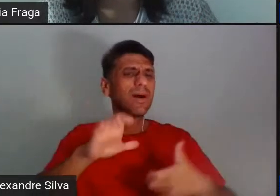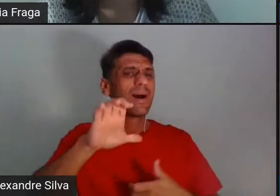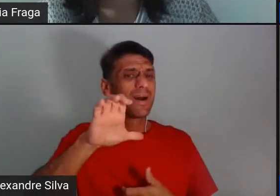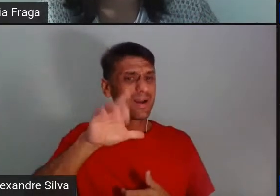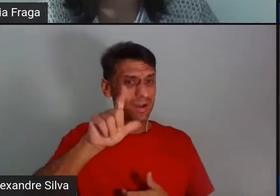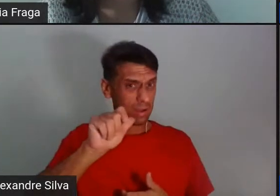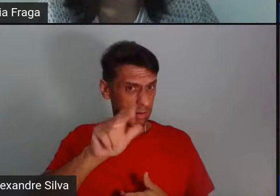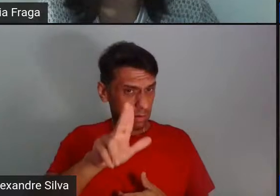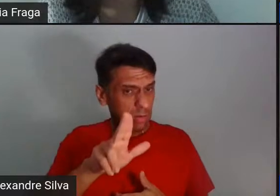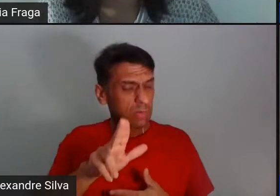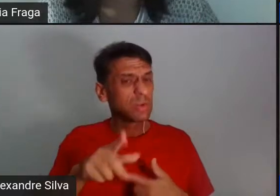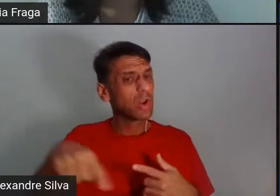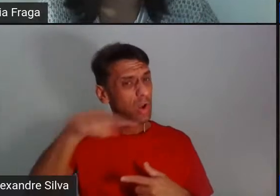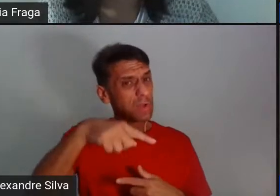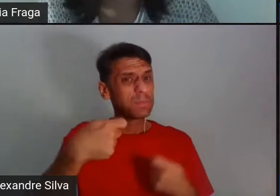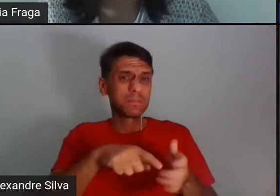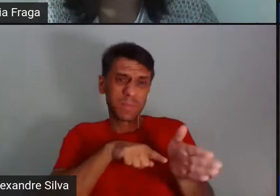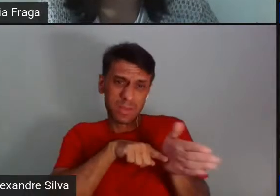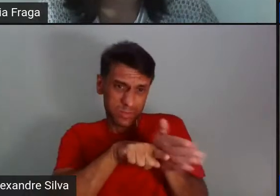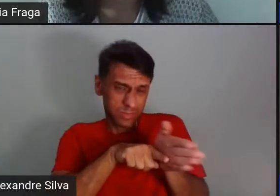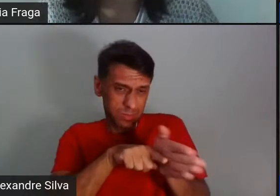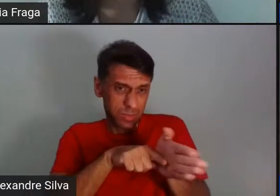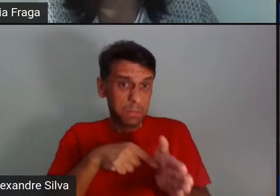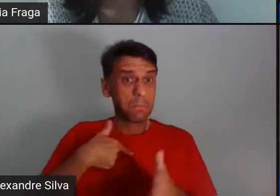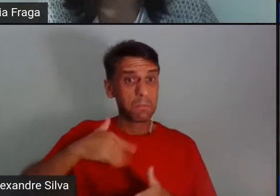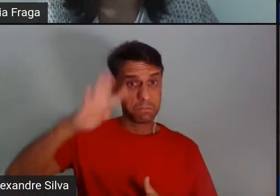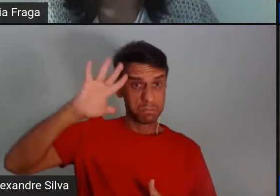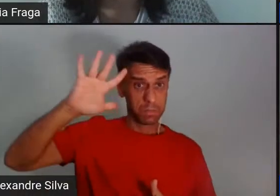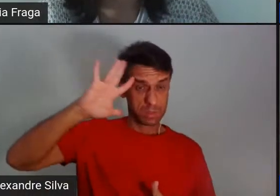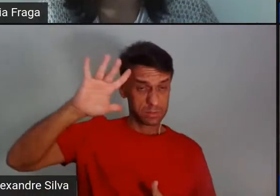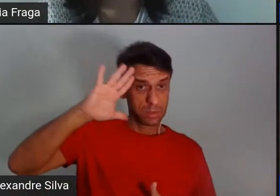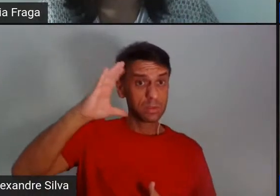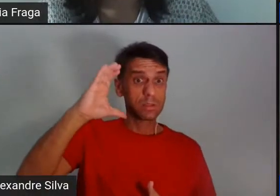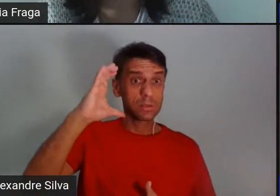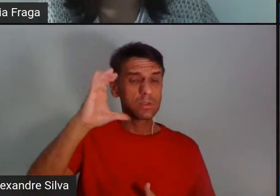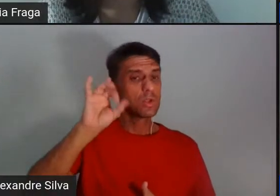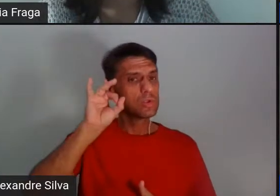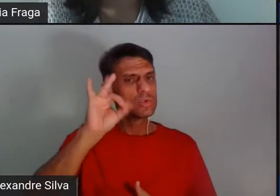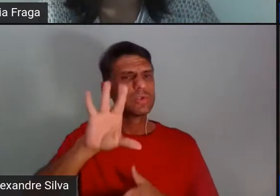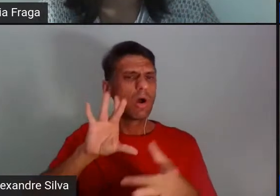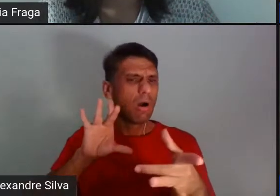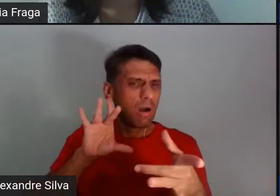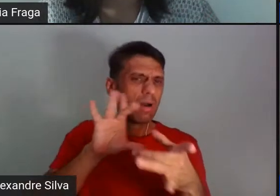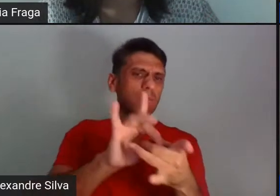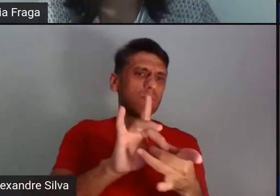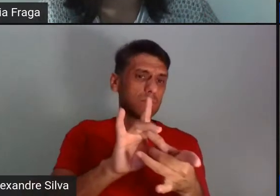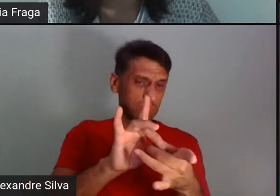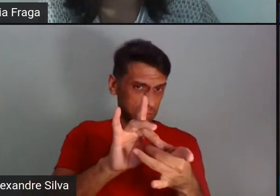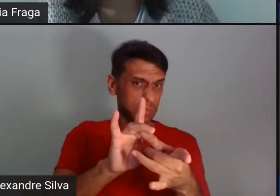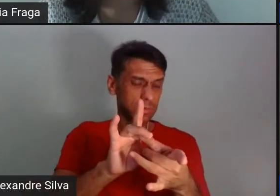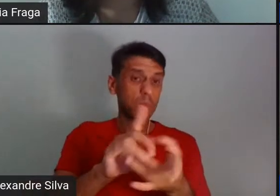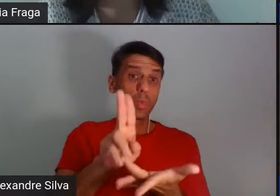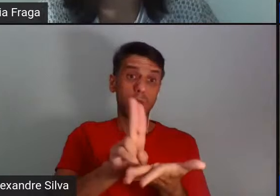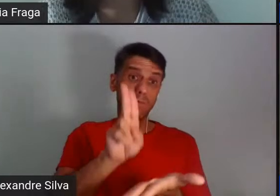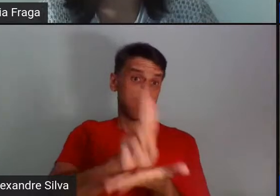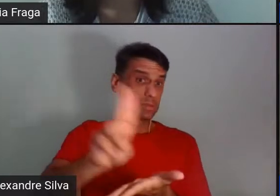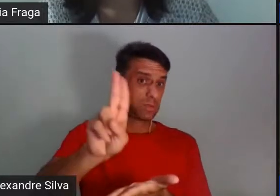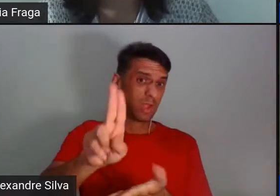a gente tem que começar a fazer pesquisa, pensar e fazer ciência não só vinculado à universidade.